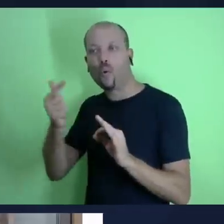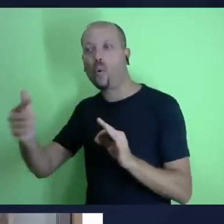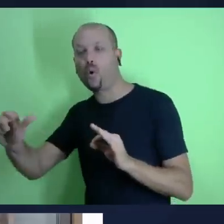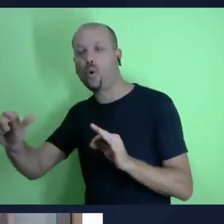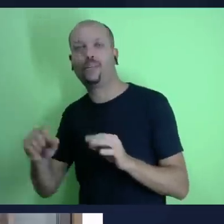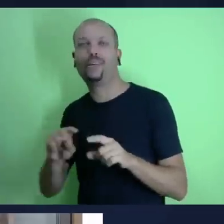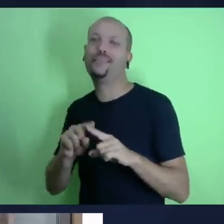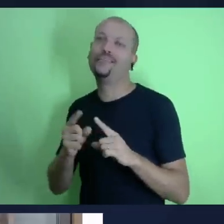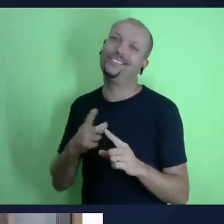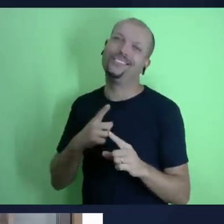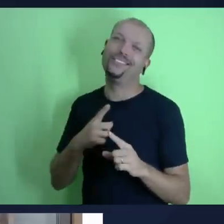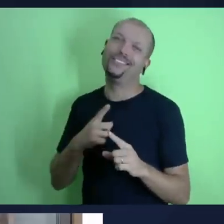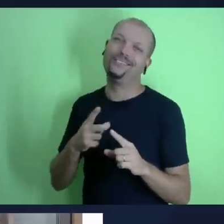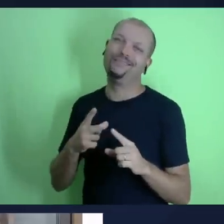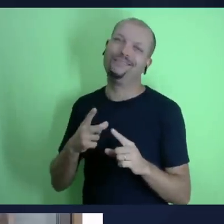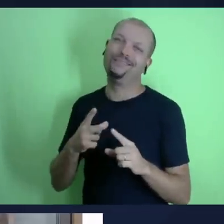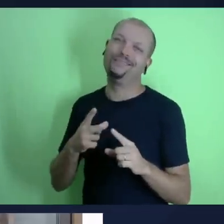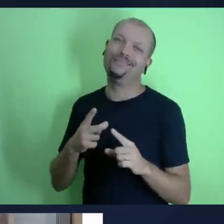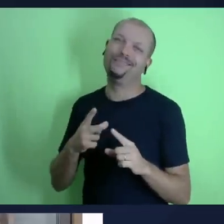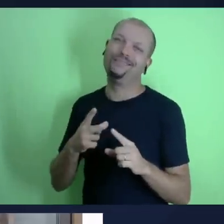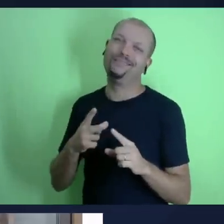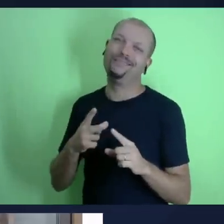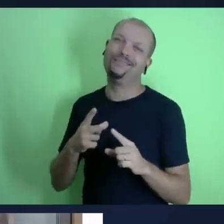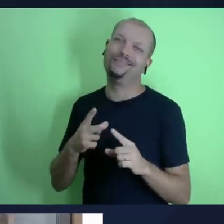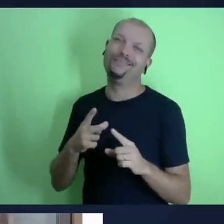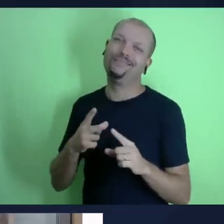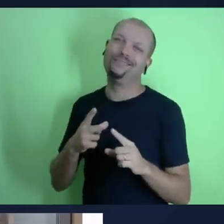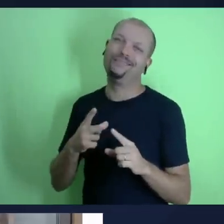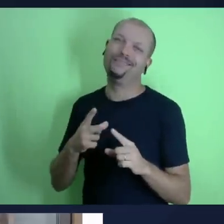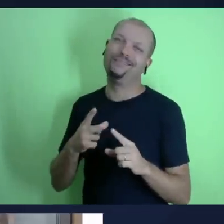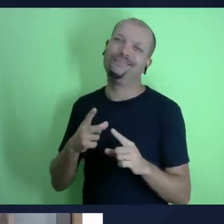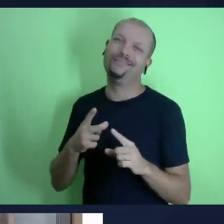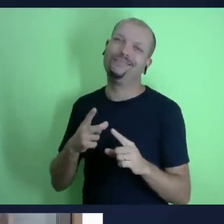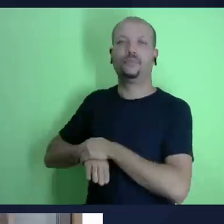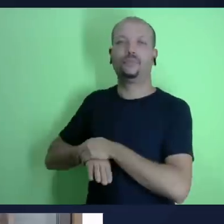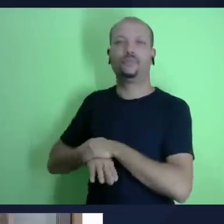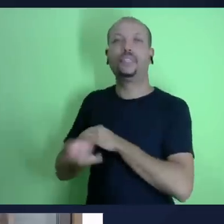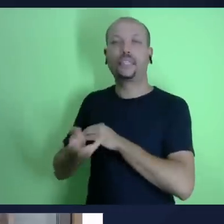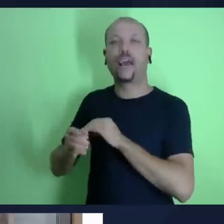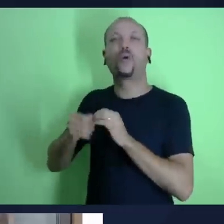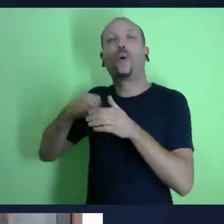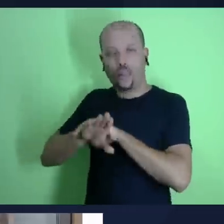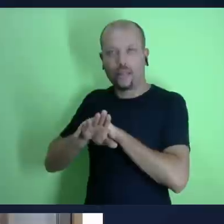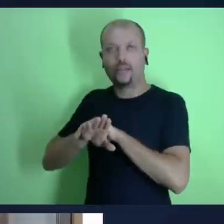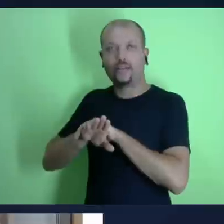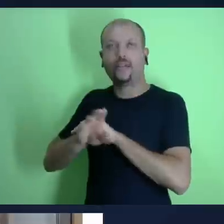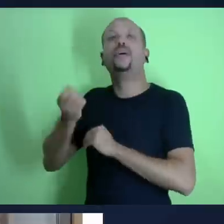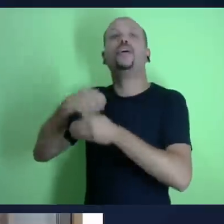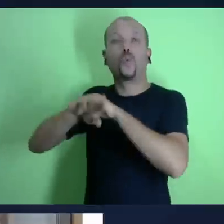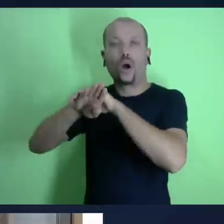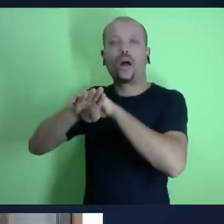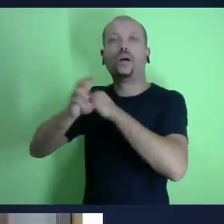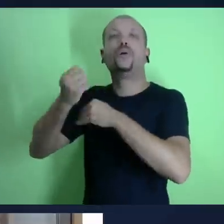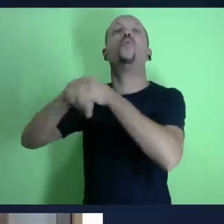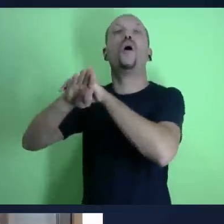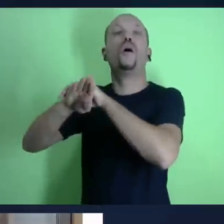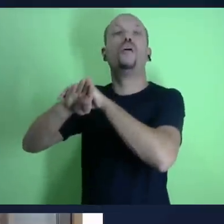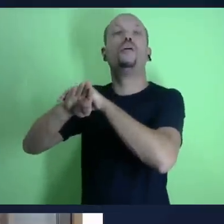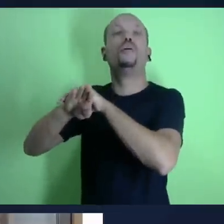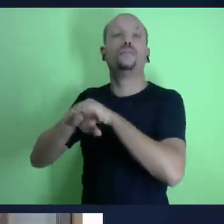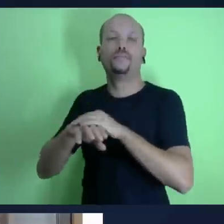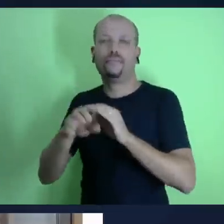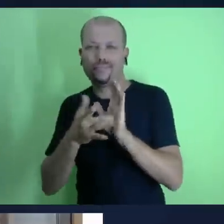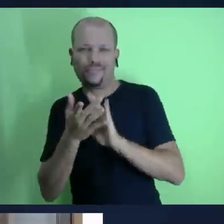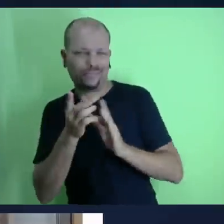não acumulem aliás você quer acumular então você deve acumular tesouros no céu e aí a gente fica pensando